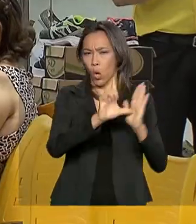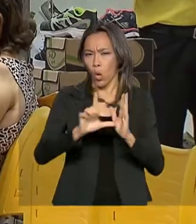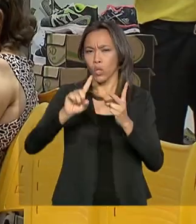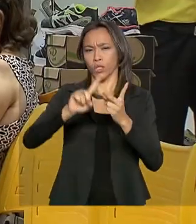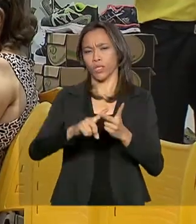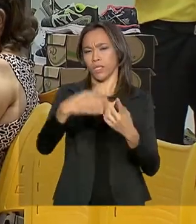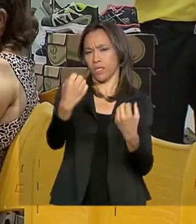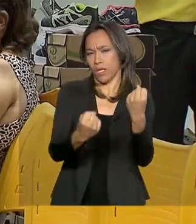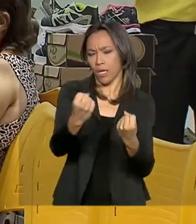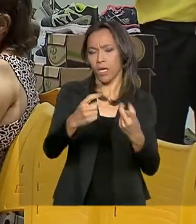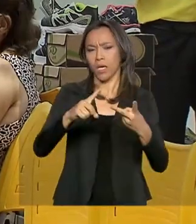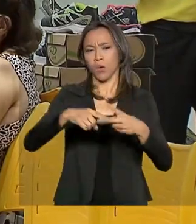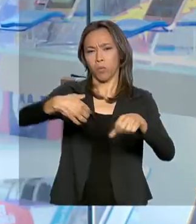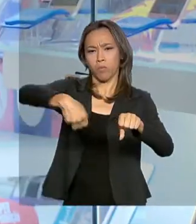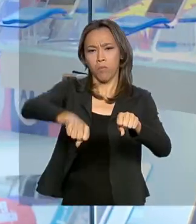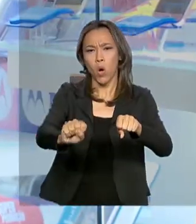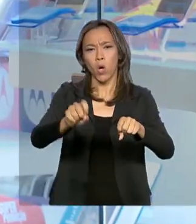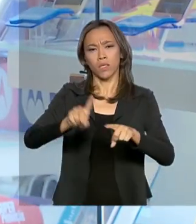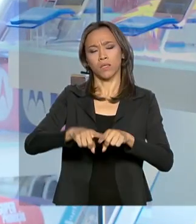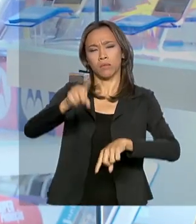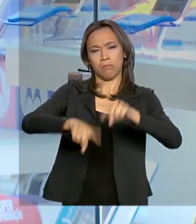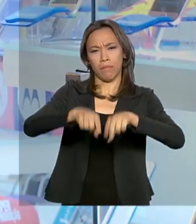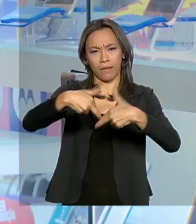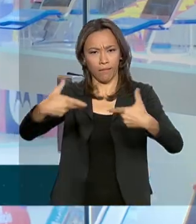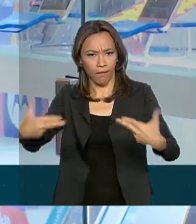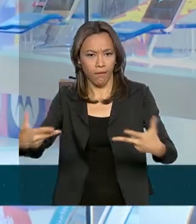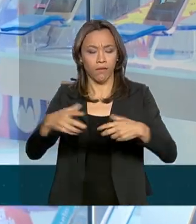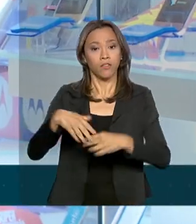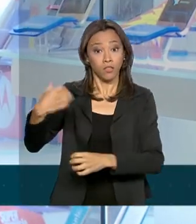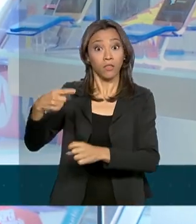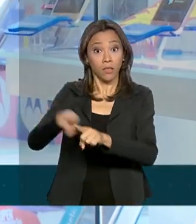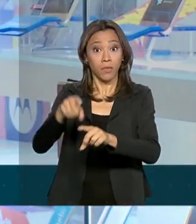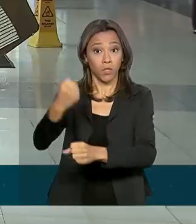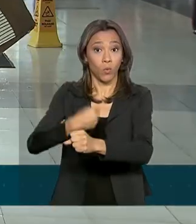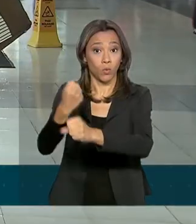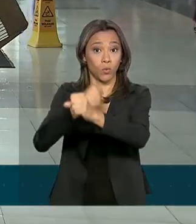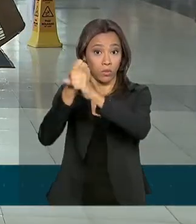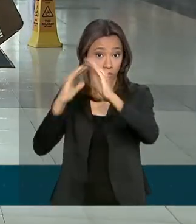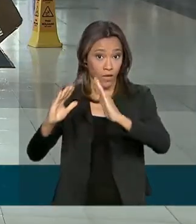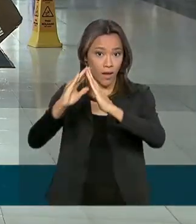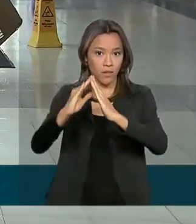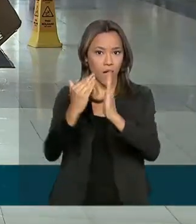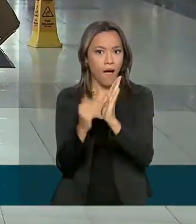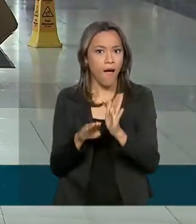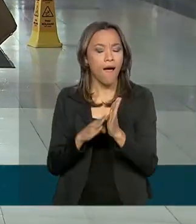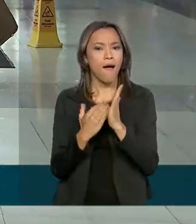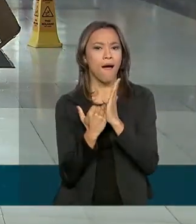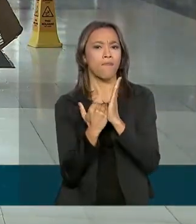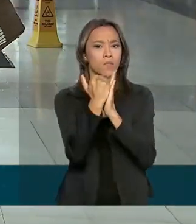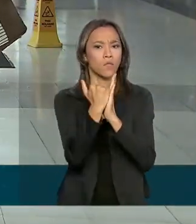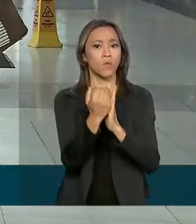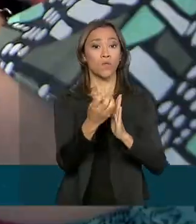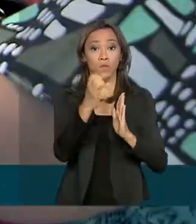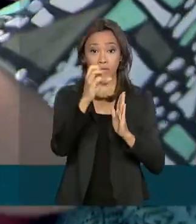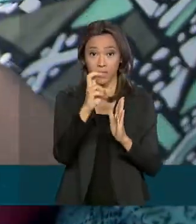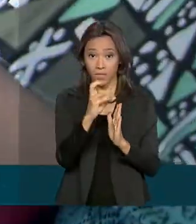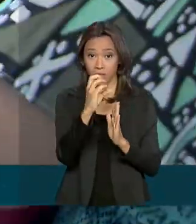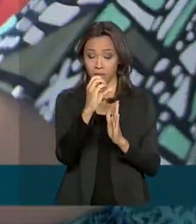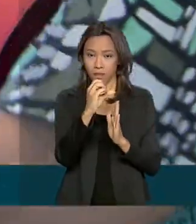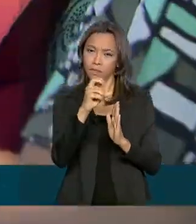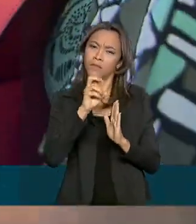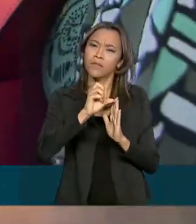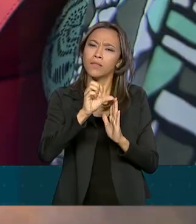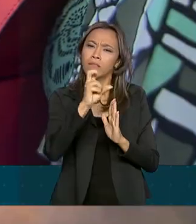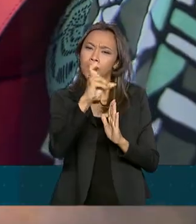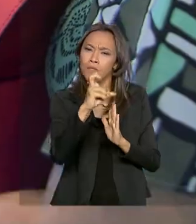veículos, motos, partes e peças e de material de construção, avançou 5,6%, sendo a sétima